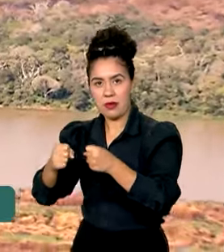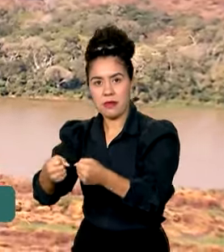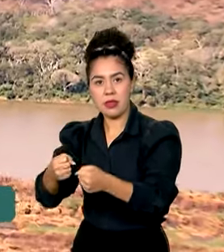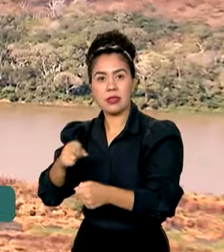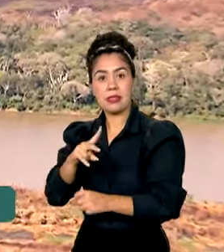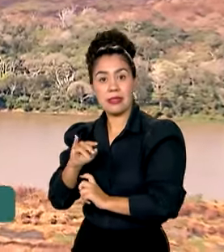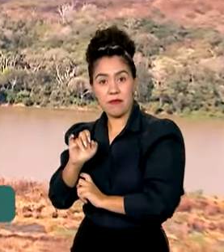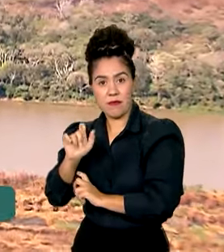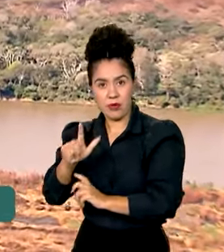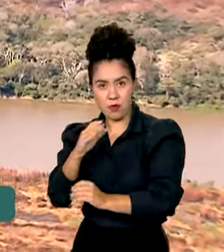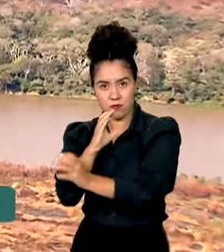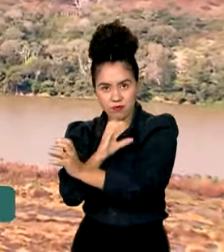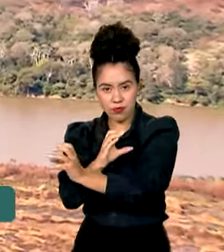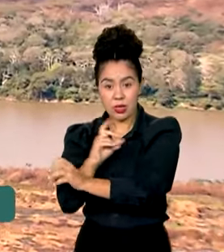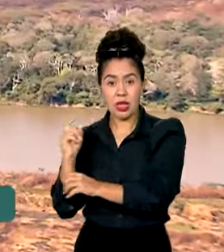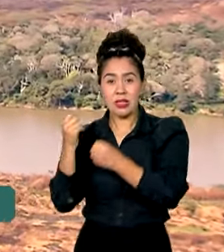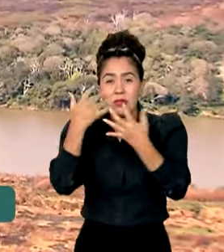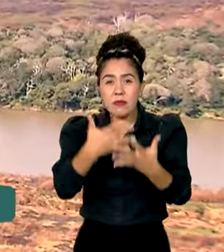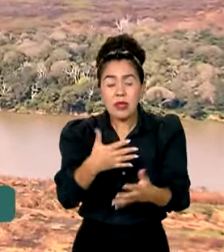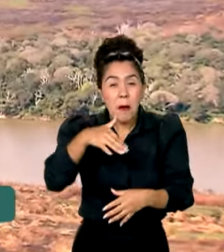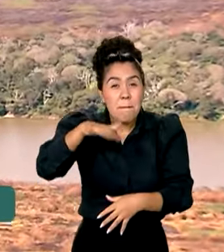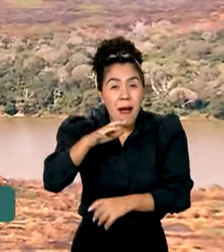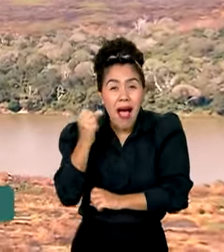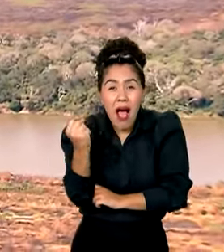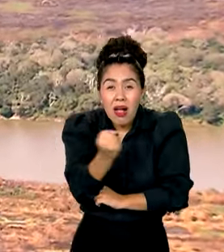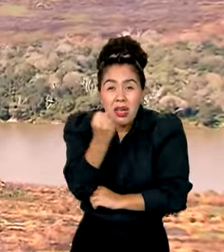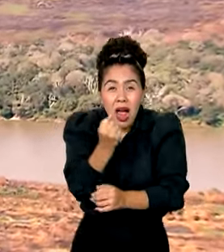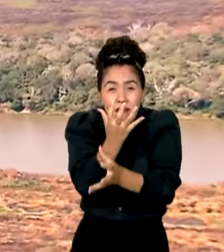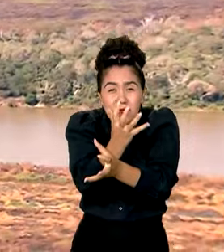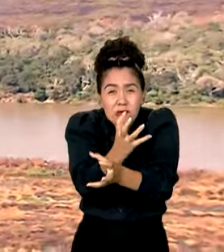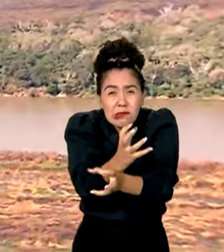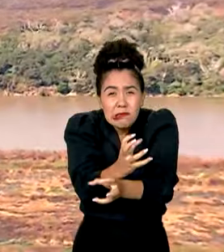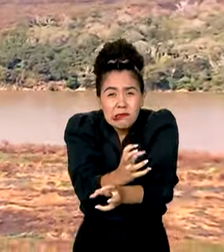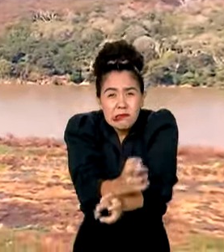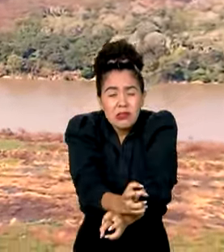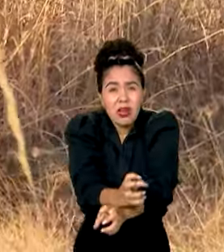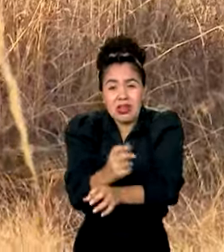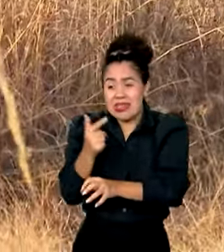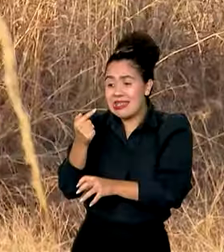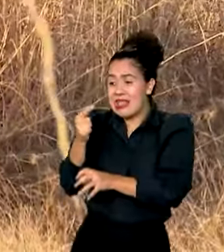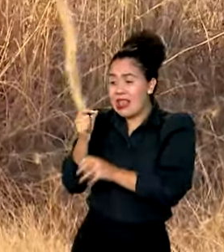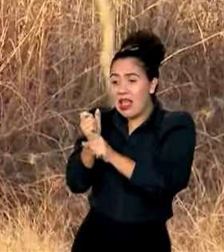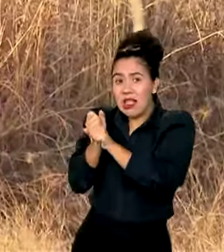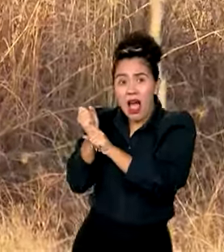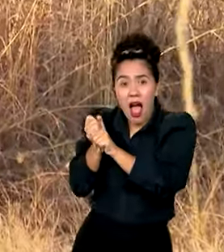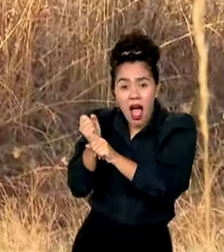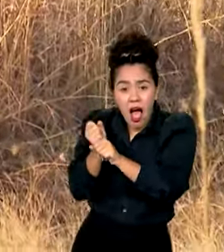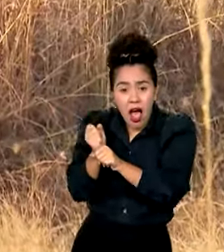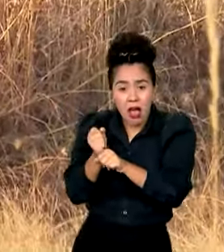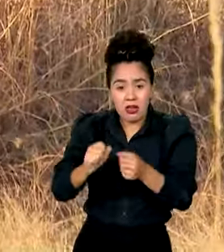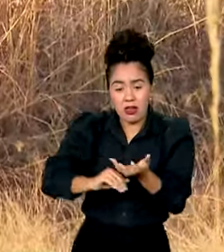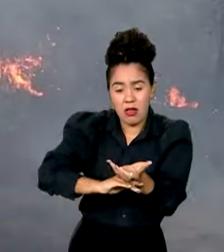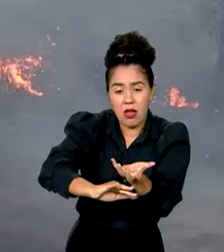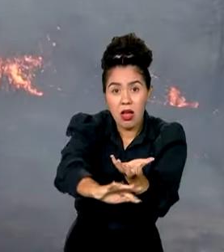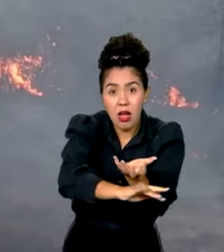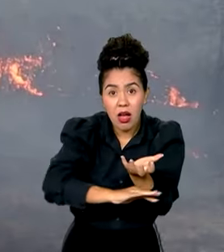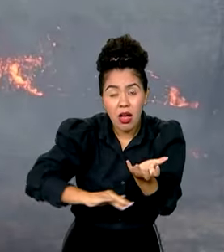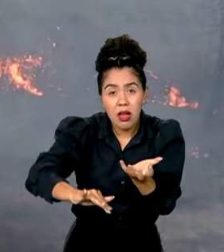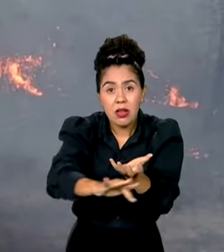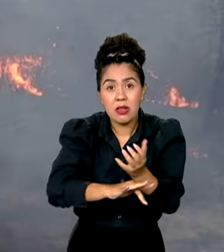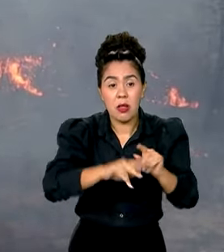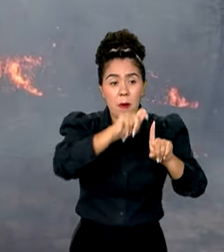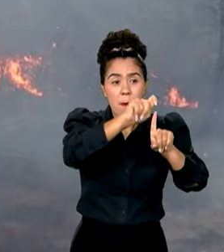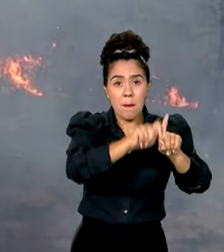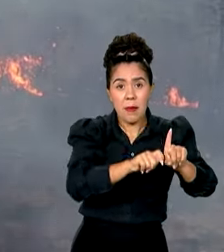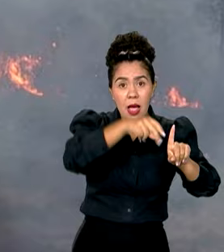Essa é a seca mais grave em 70 anos no Pantanal. Em maio e junho deste ano, todos